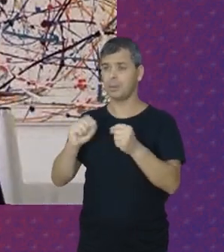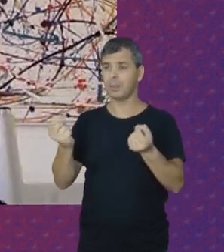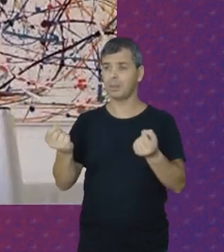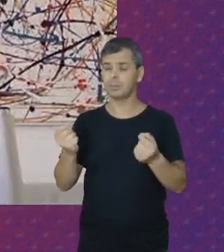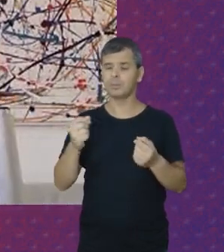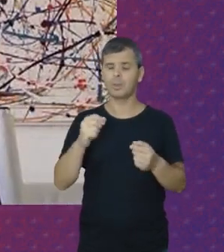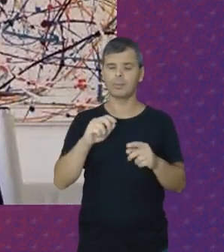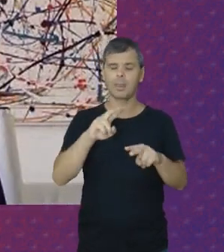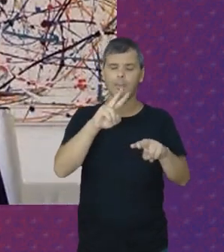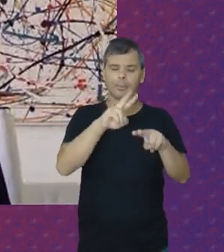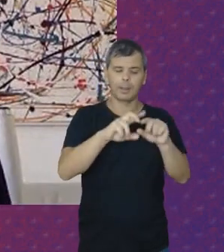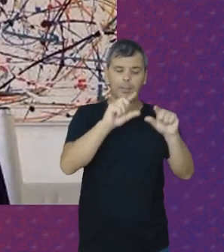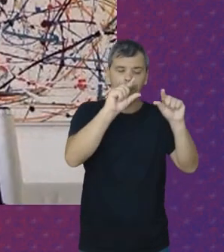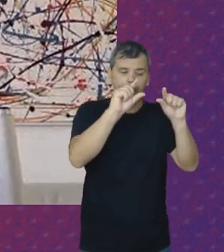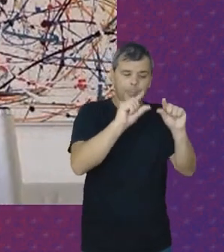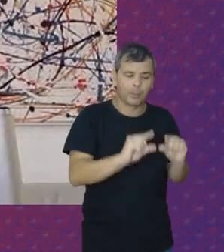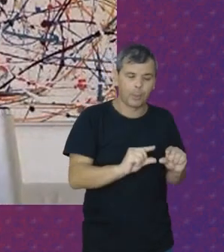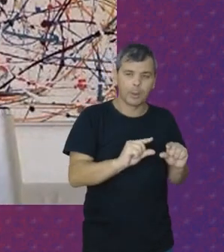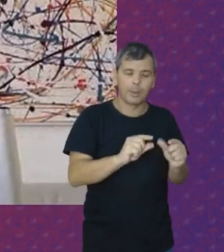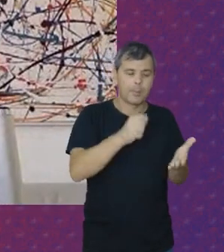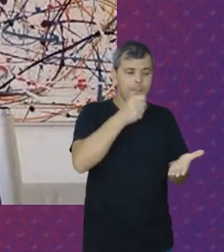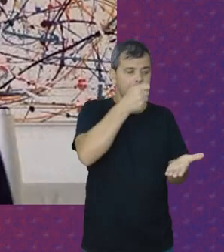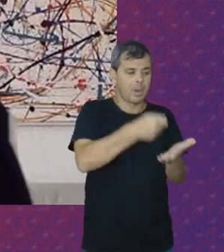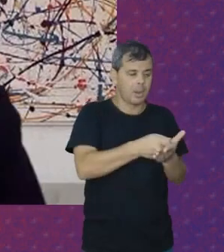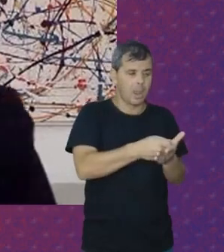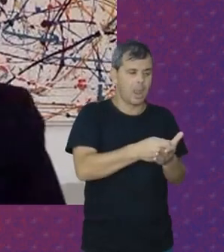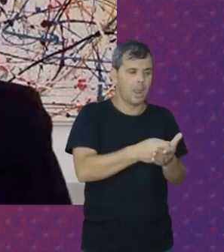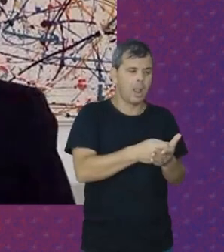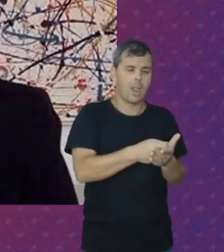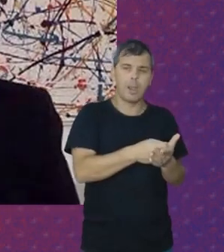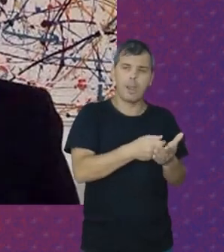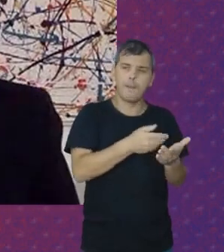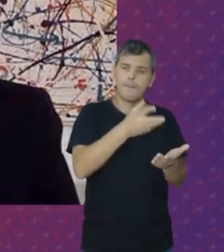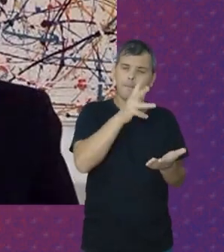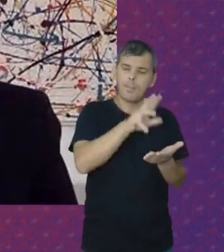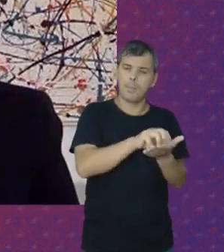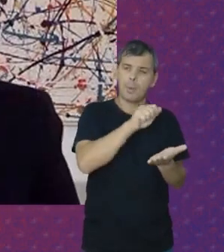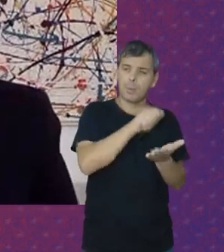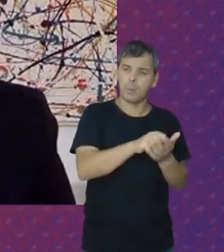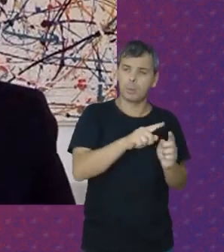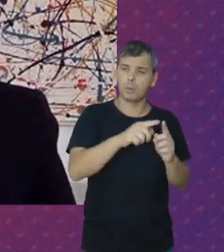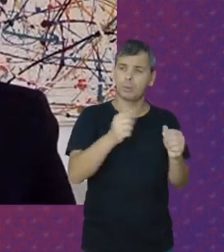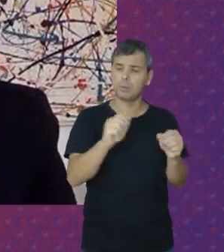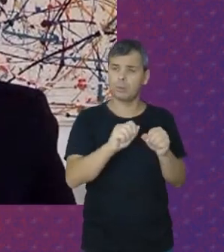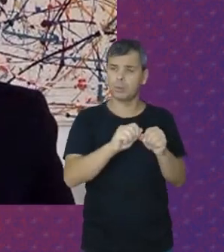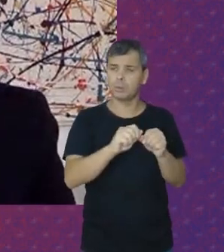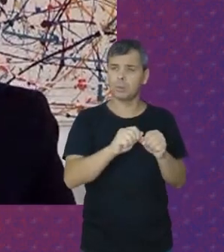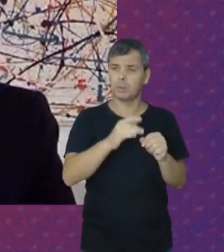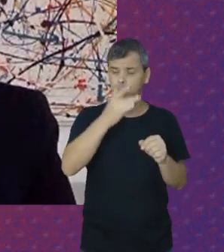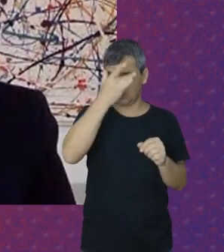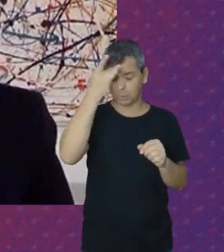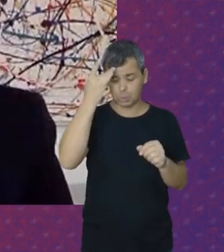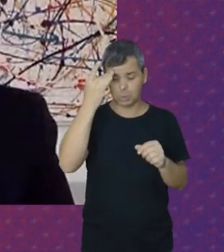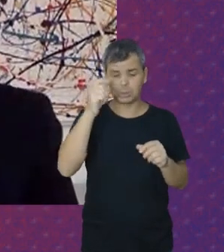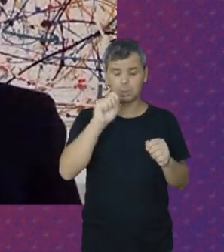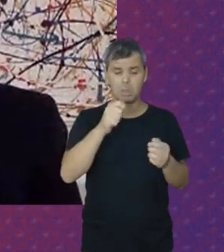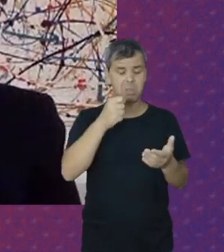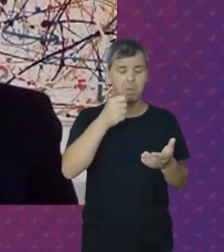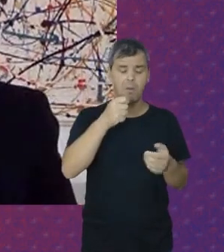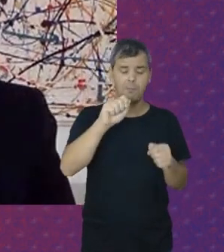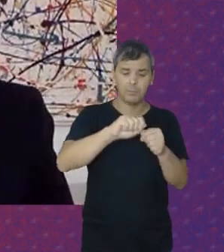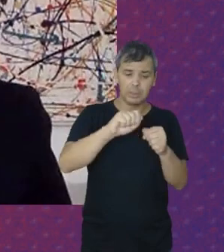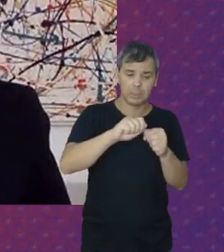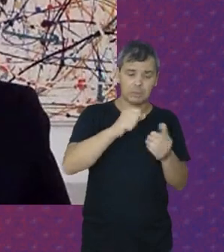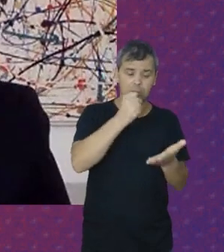penalidade Branda De mero Pagamento De multa Aos patrões Que deliberadamente Descumprissem O dever